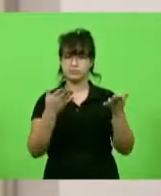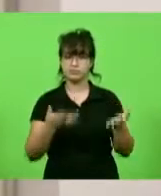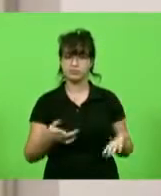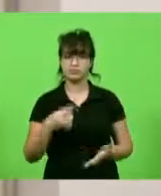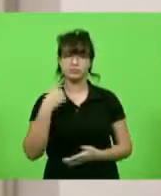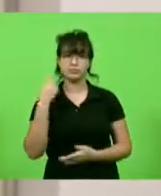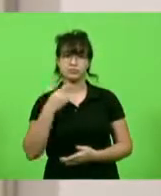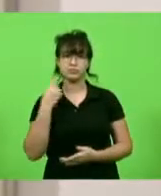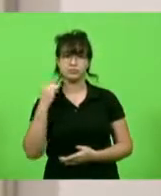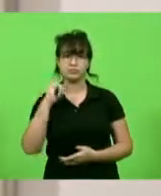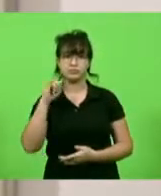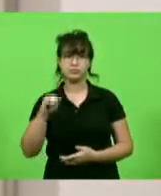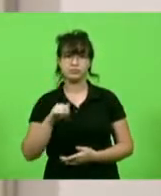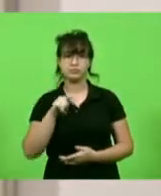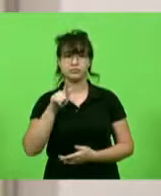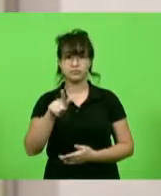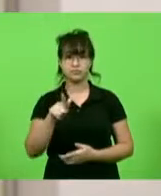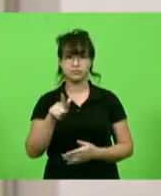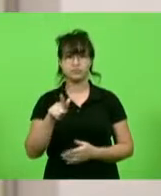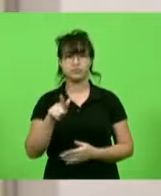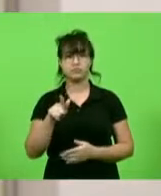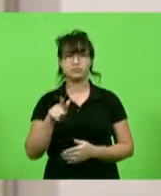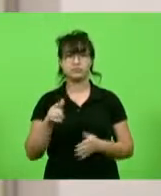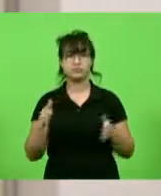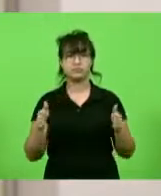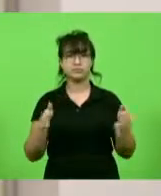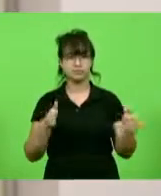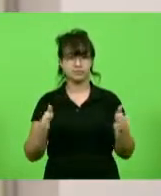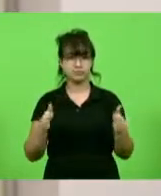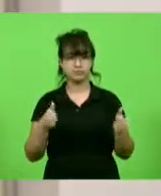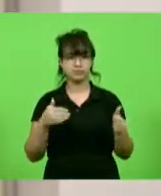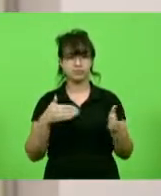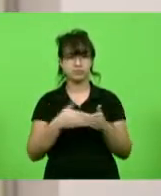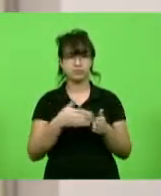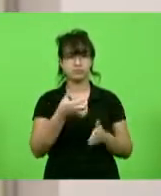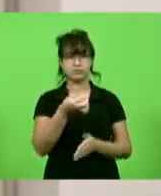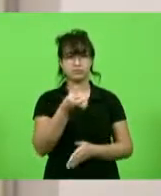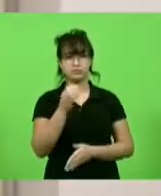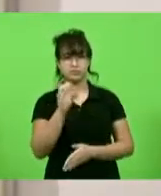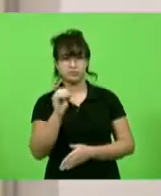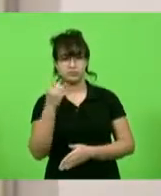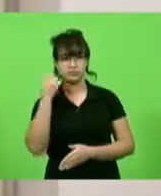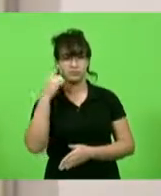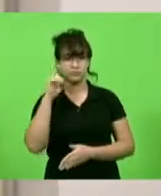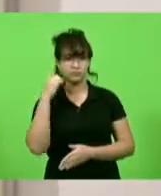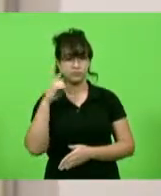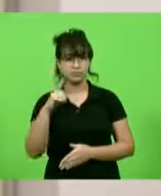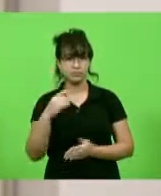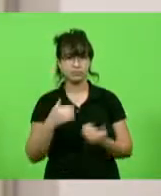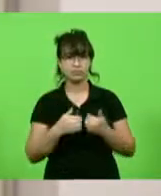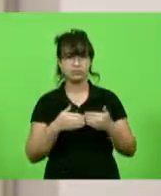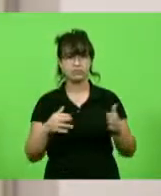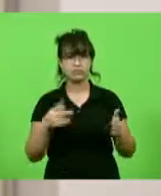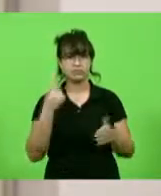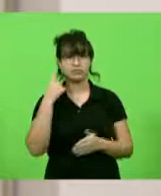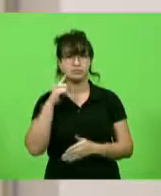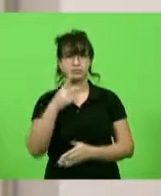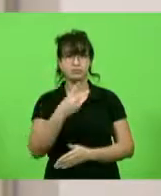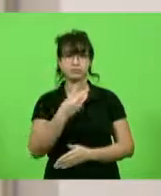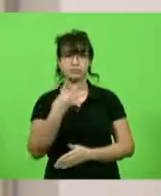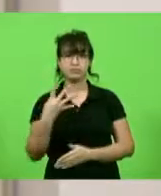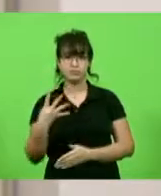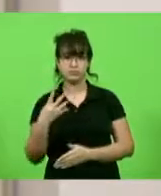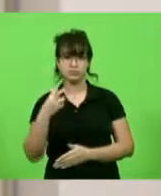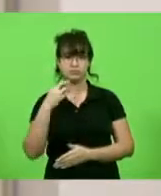Júlio Garcia, por um período de 60 dias, a contar da data de 24 de março